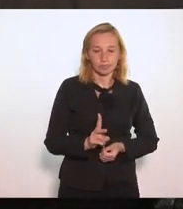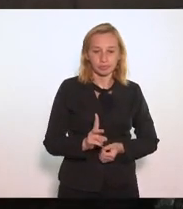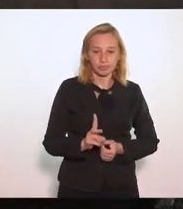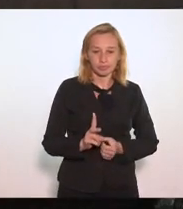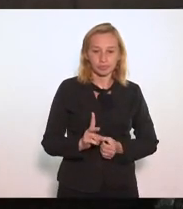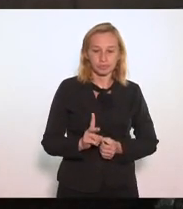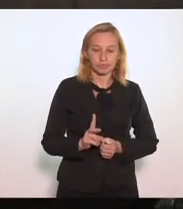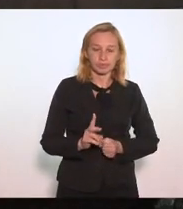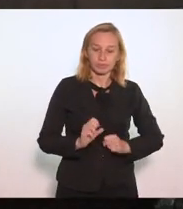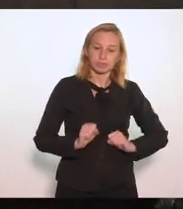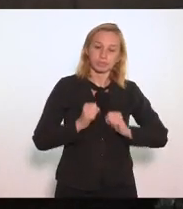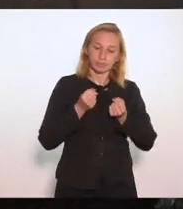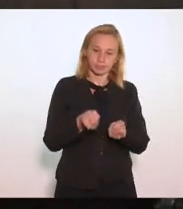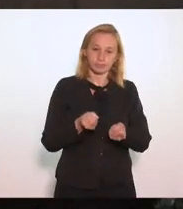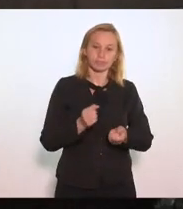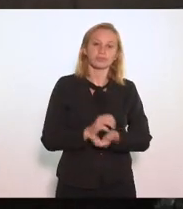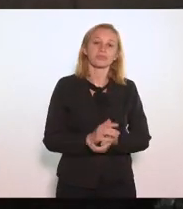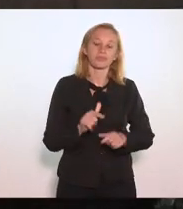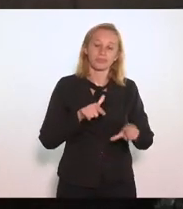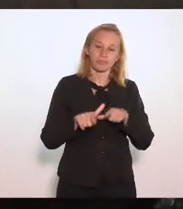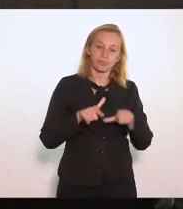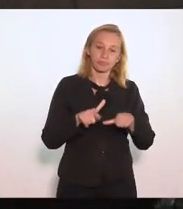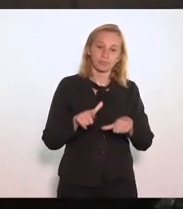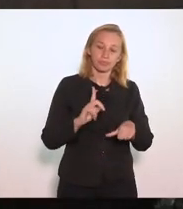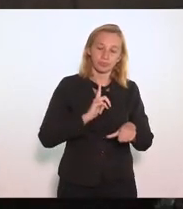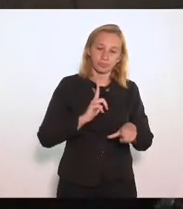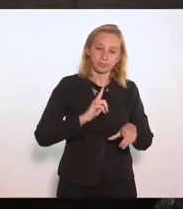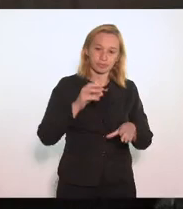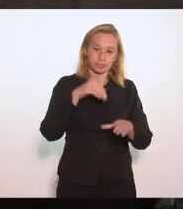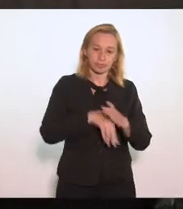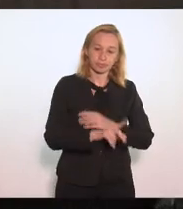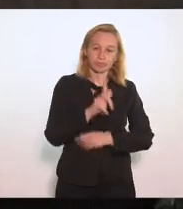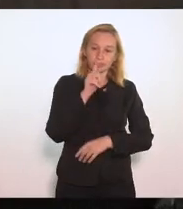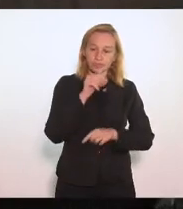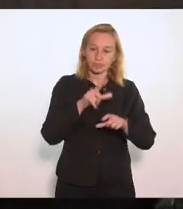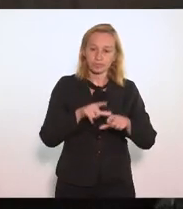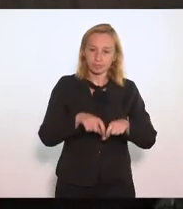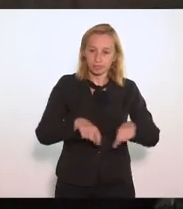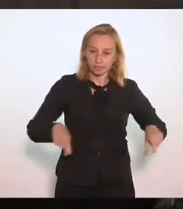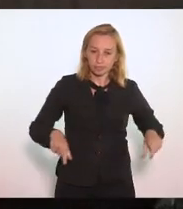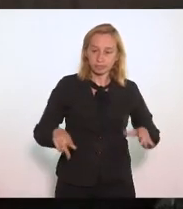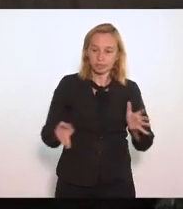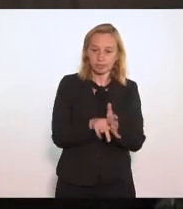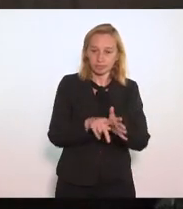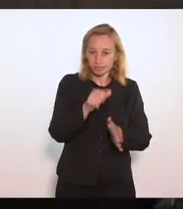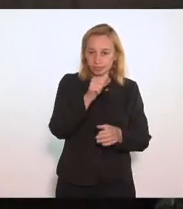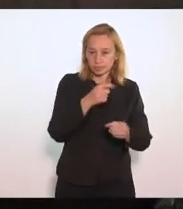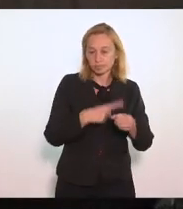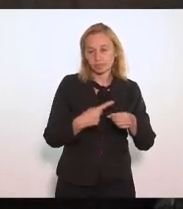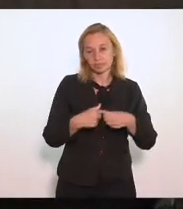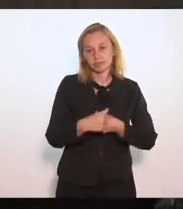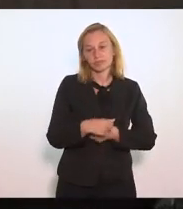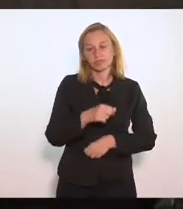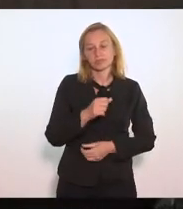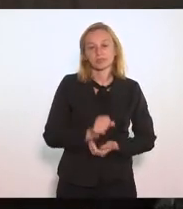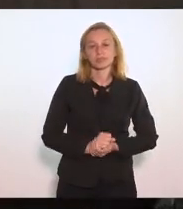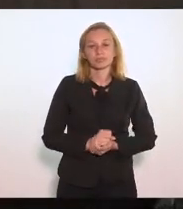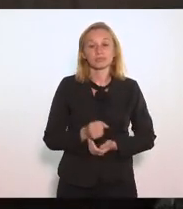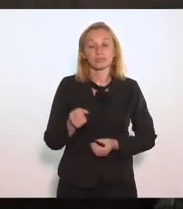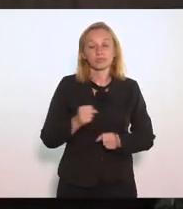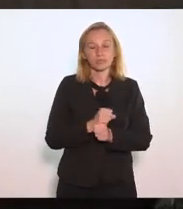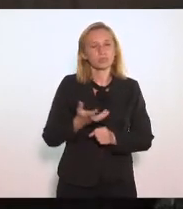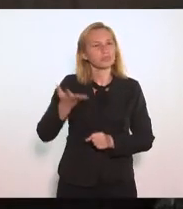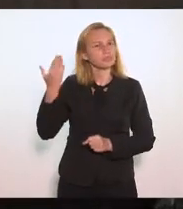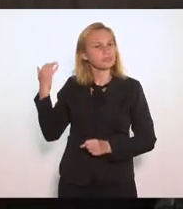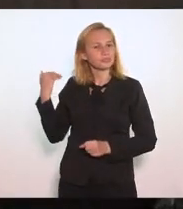titularidade Do serviço De água De esgoto Pertence ao município Mais recentemente No ano passado